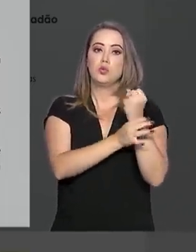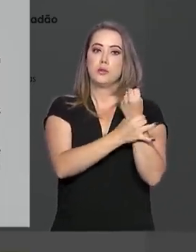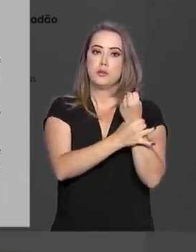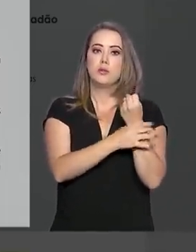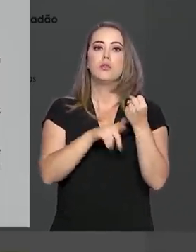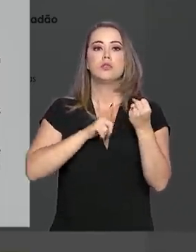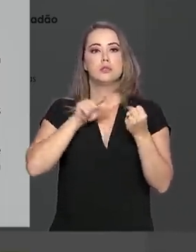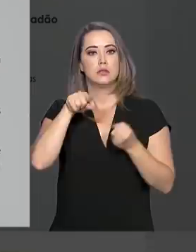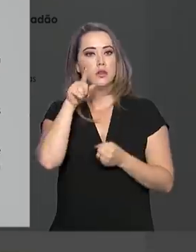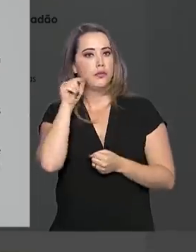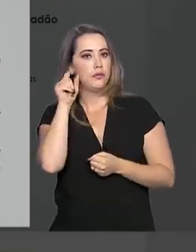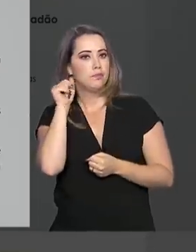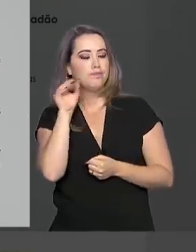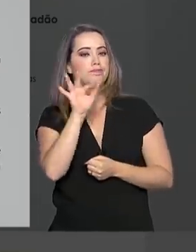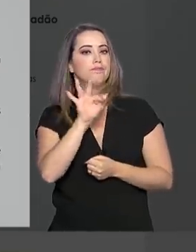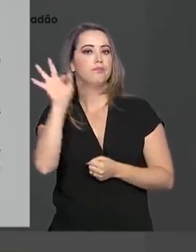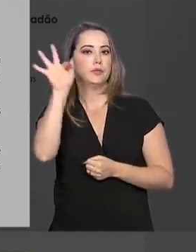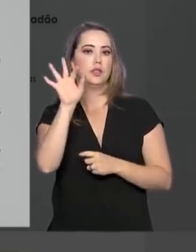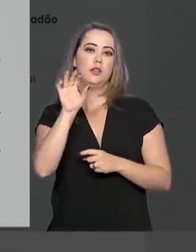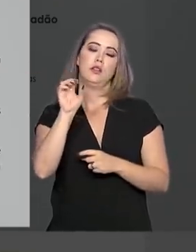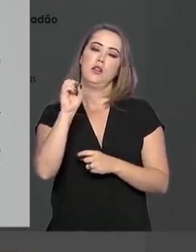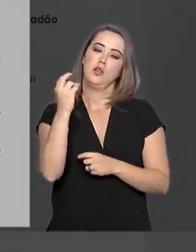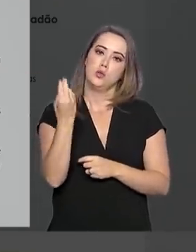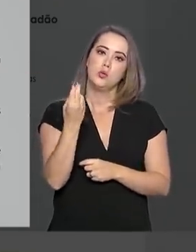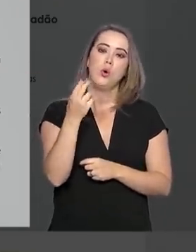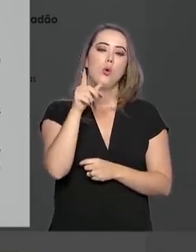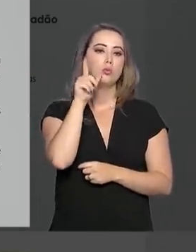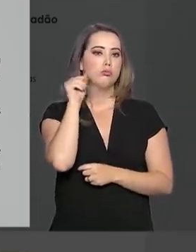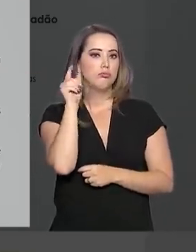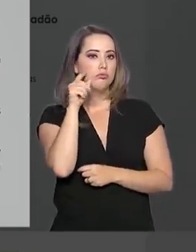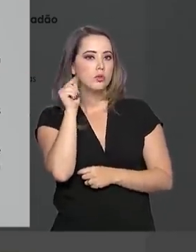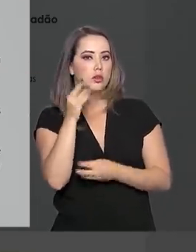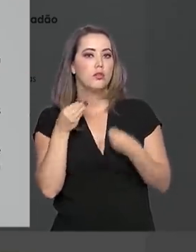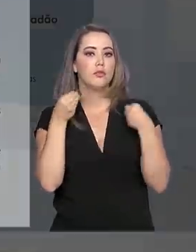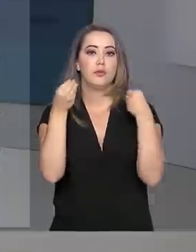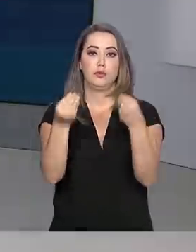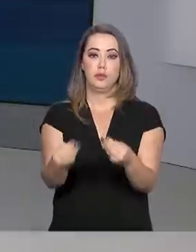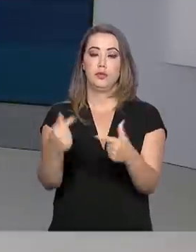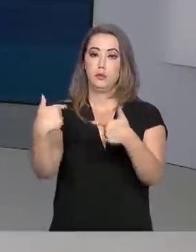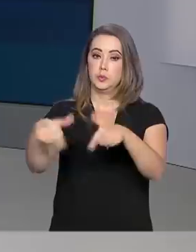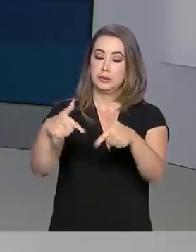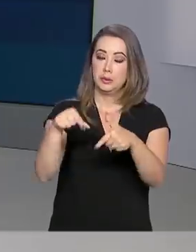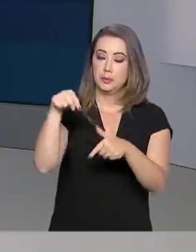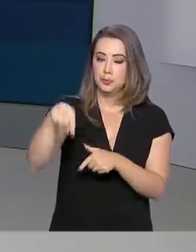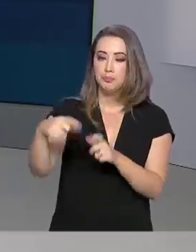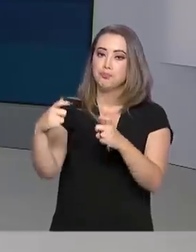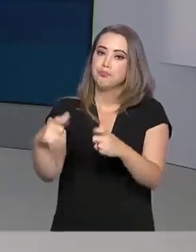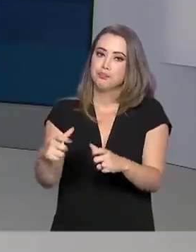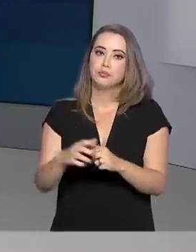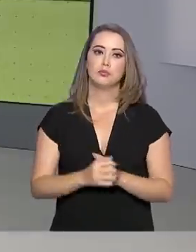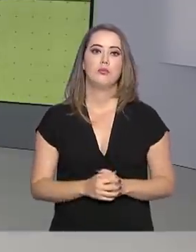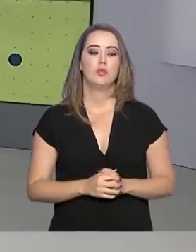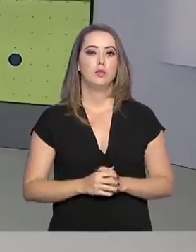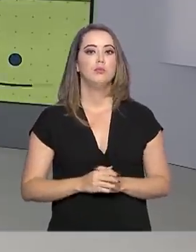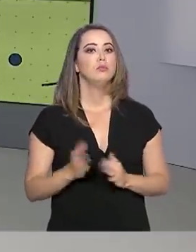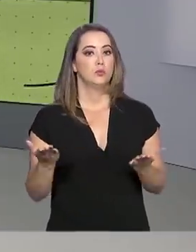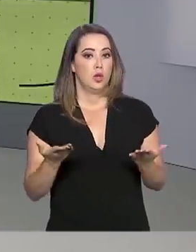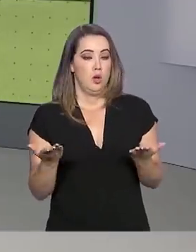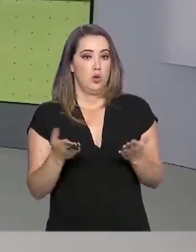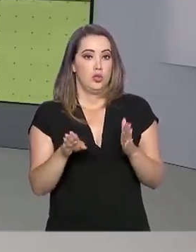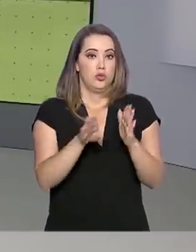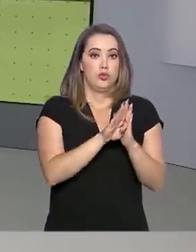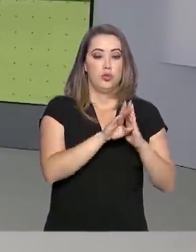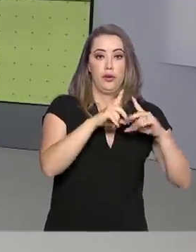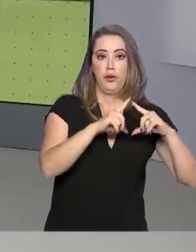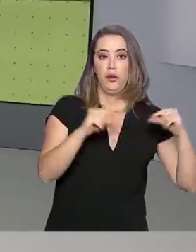pública, federais e estaduais disponibilizados para operação no Ceará. Ao chegar ao Palácio da Alvorada, no fim do